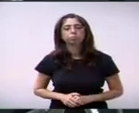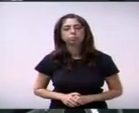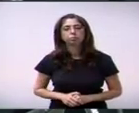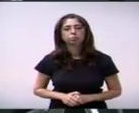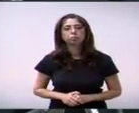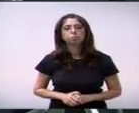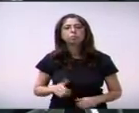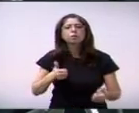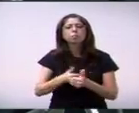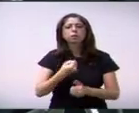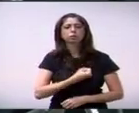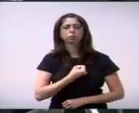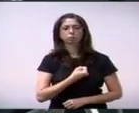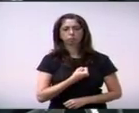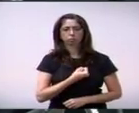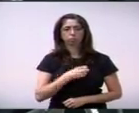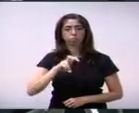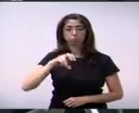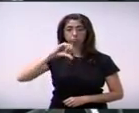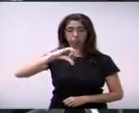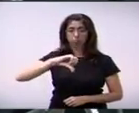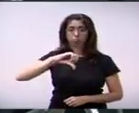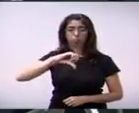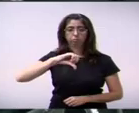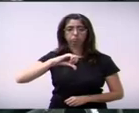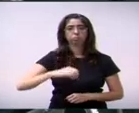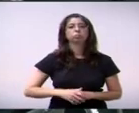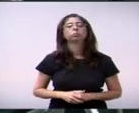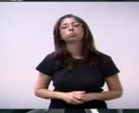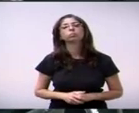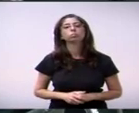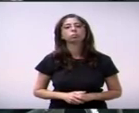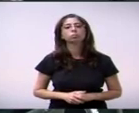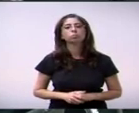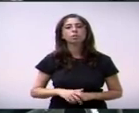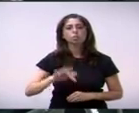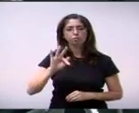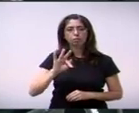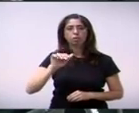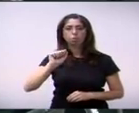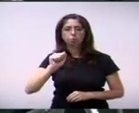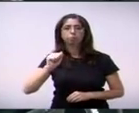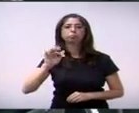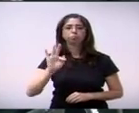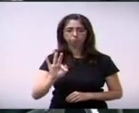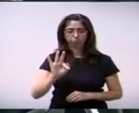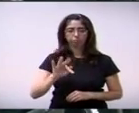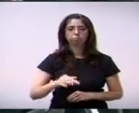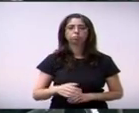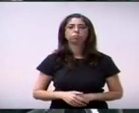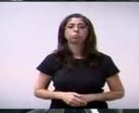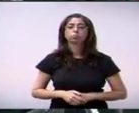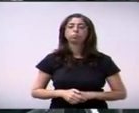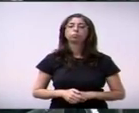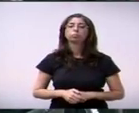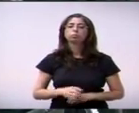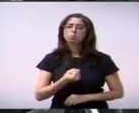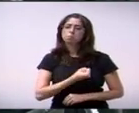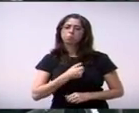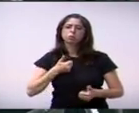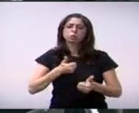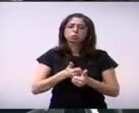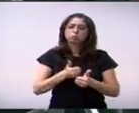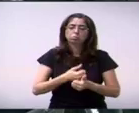altura do número 59, Fiorello Albino Fávaro, altura do número